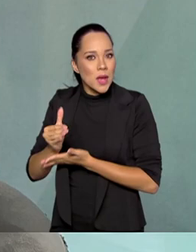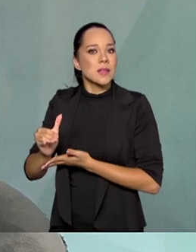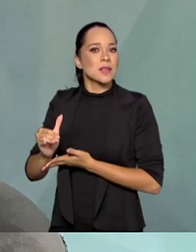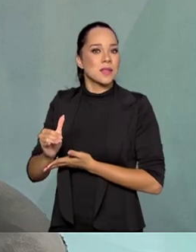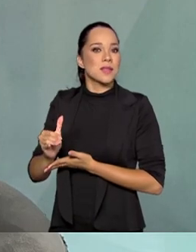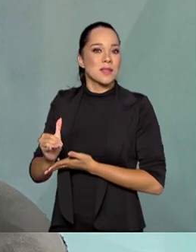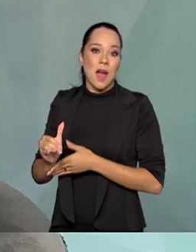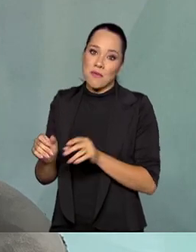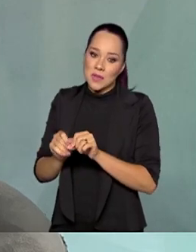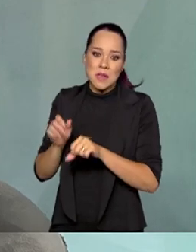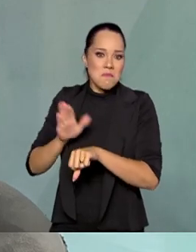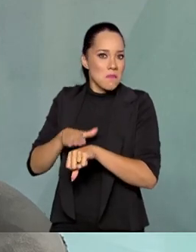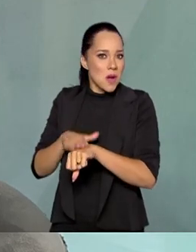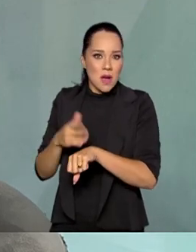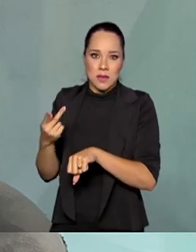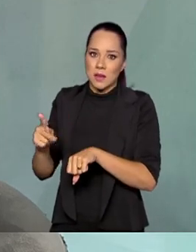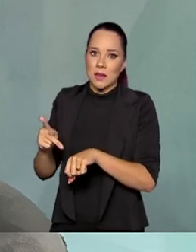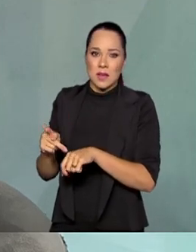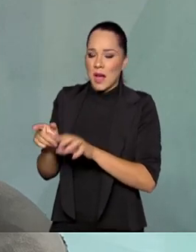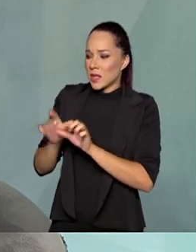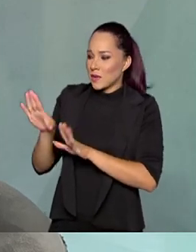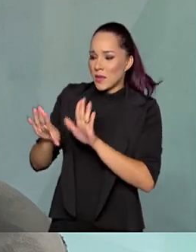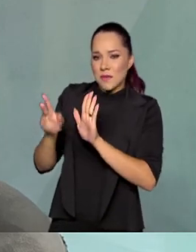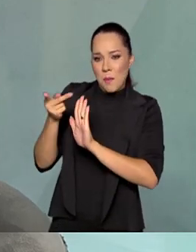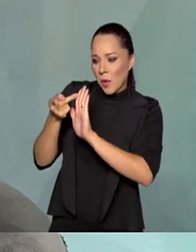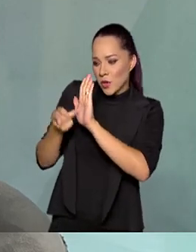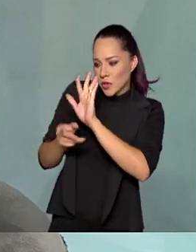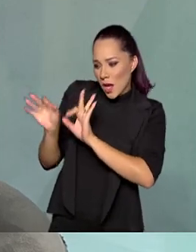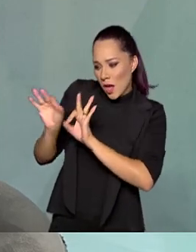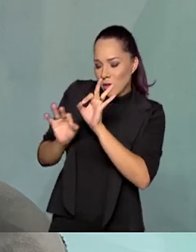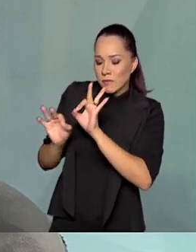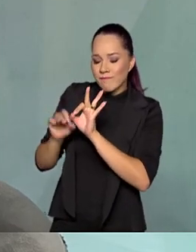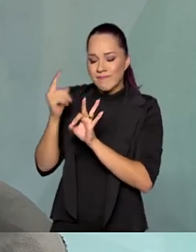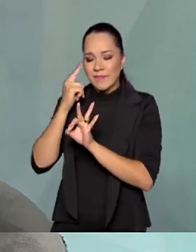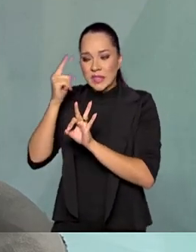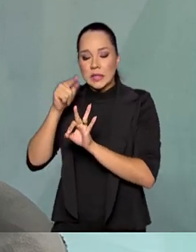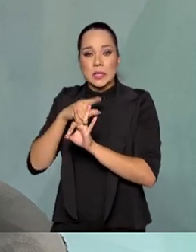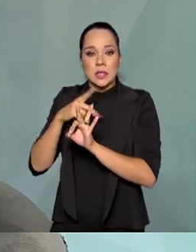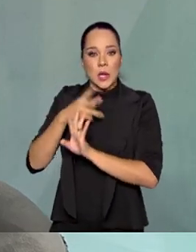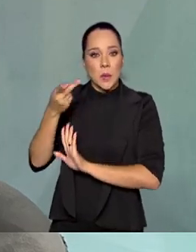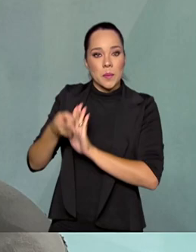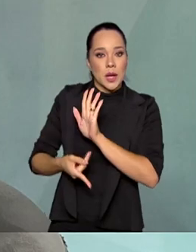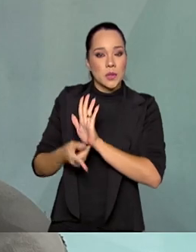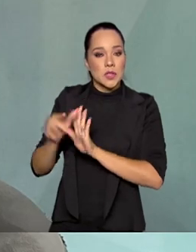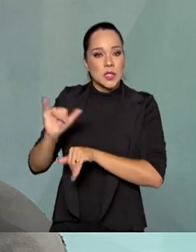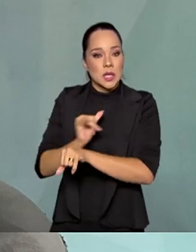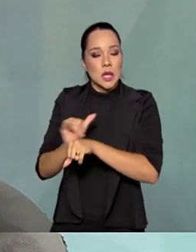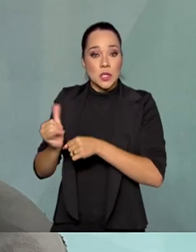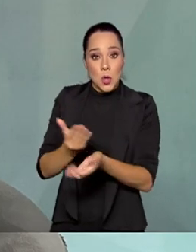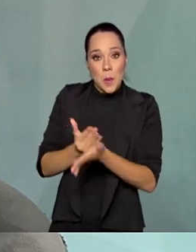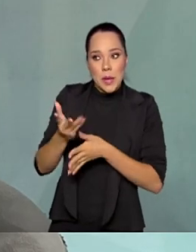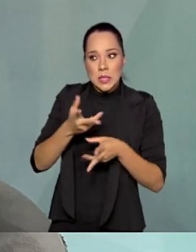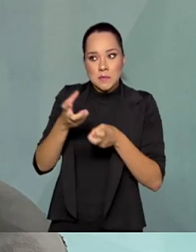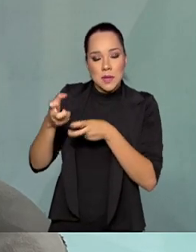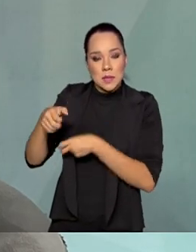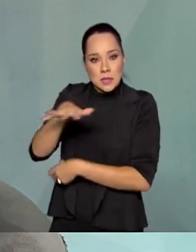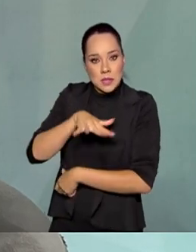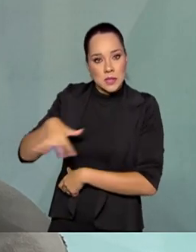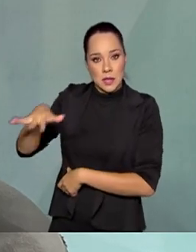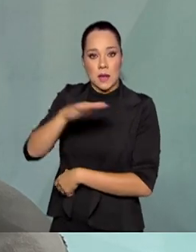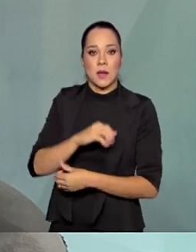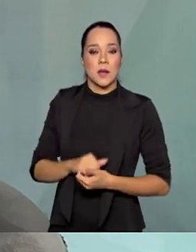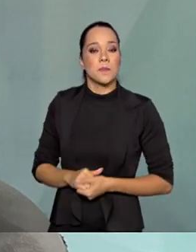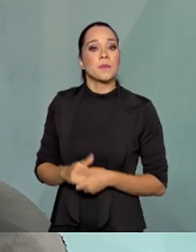Às formata um projeto, lança ideia, estabelece um plano de negócios e começa a explorar aquele serviço.